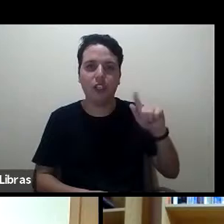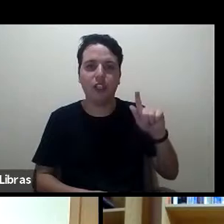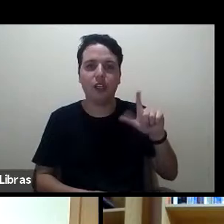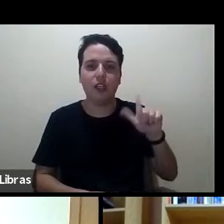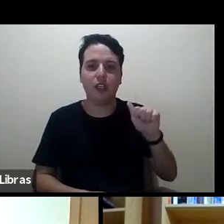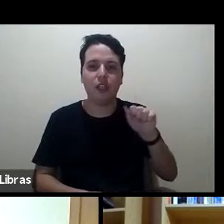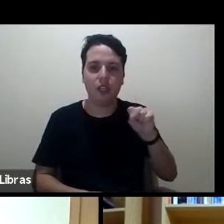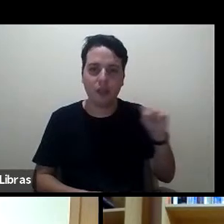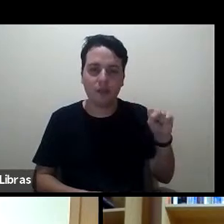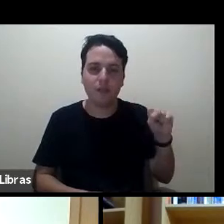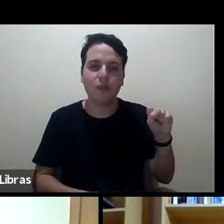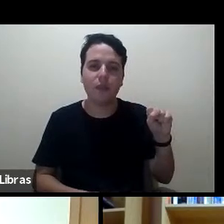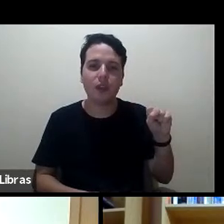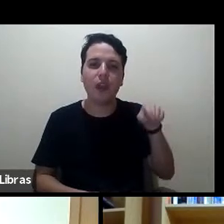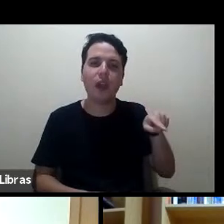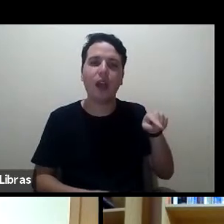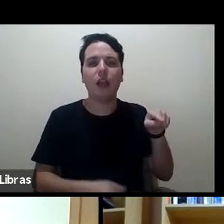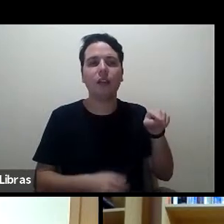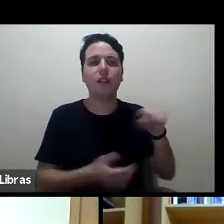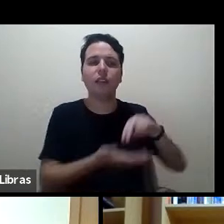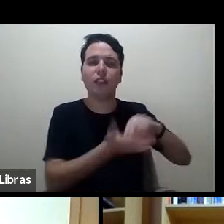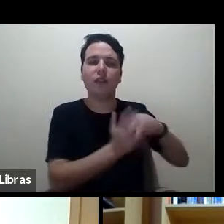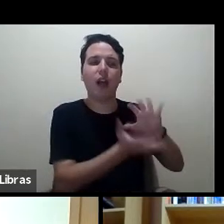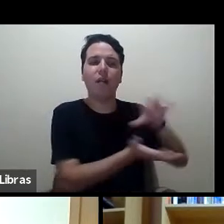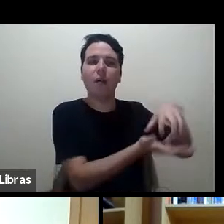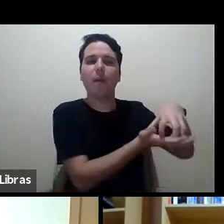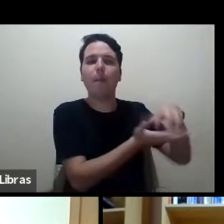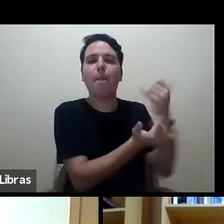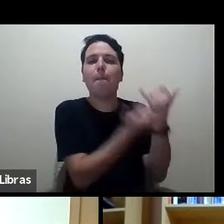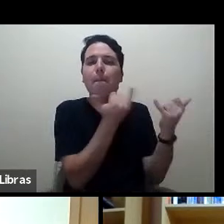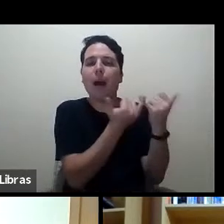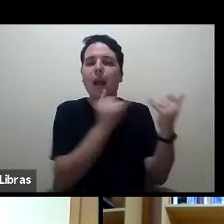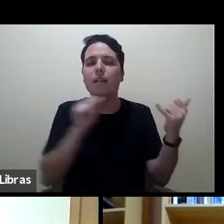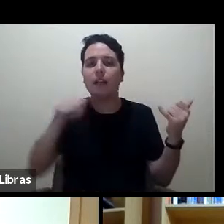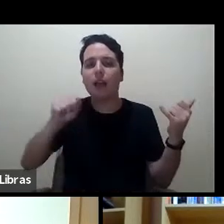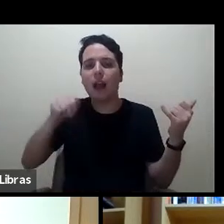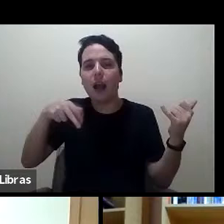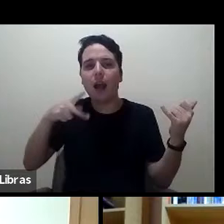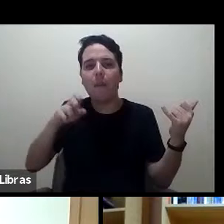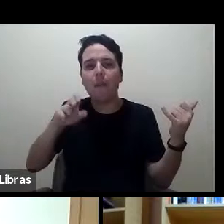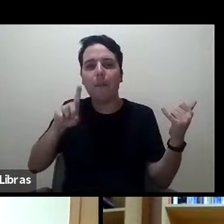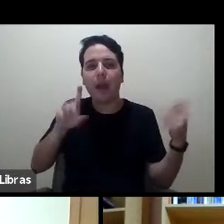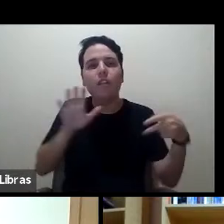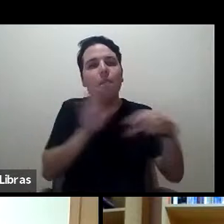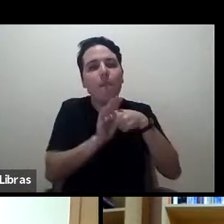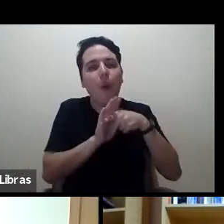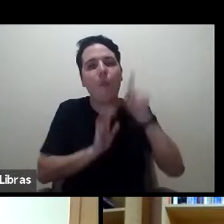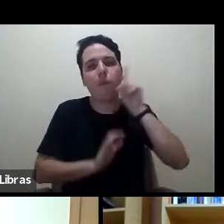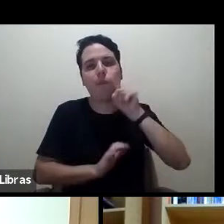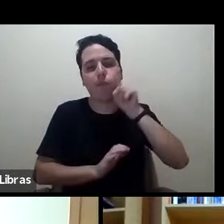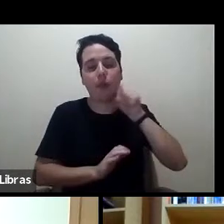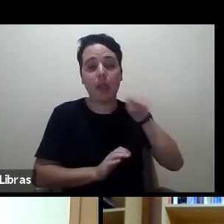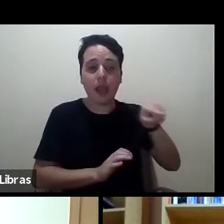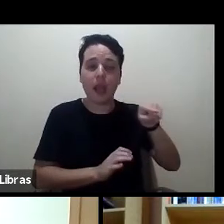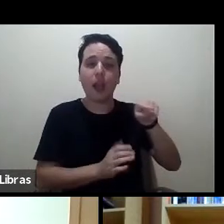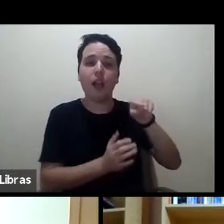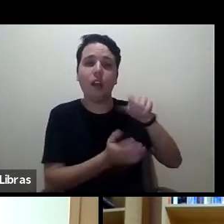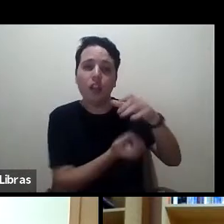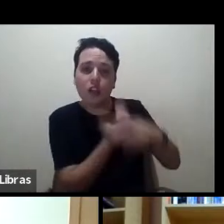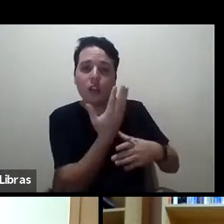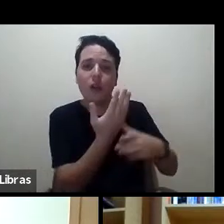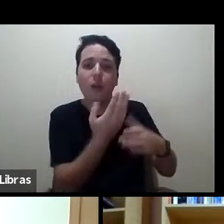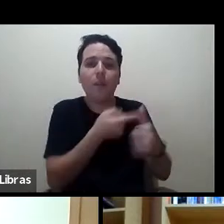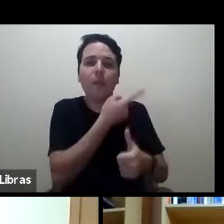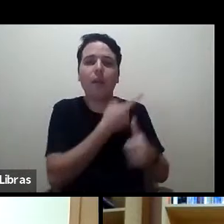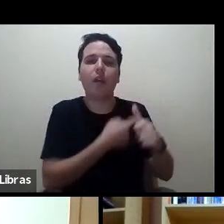equivalente da Ampede nos Estados Unidos, ARA. Ele havia fundado primeiro a revista Education Policy